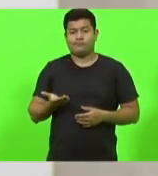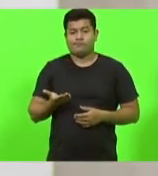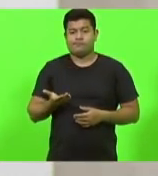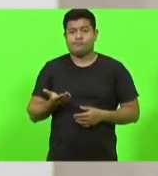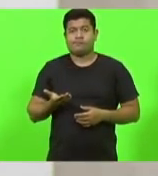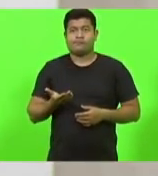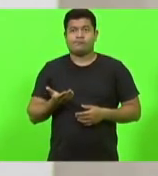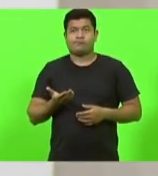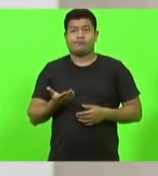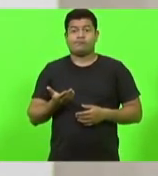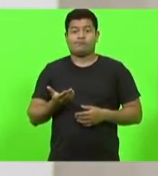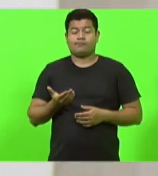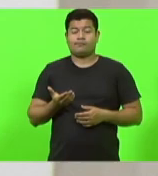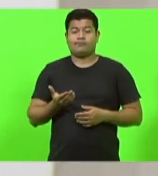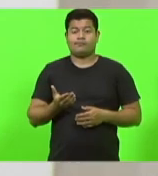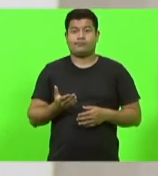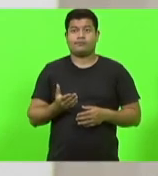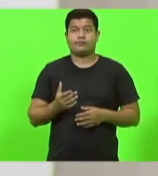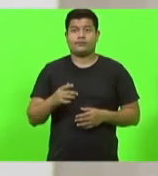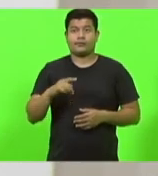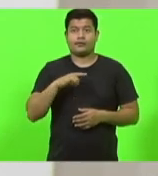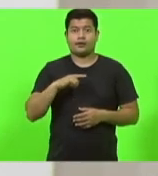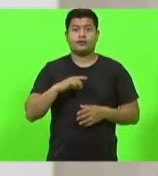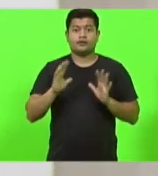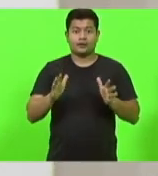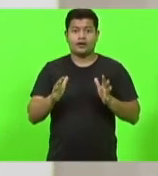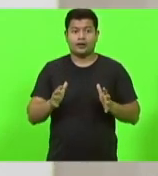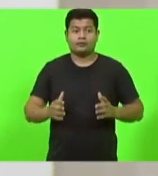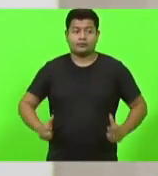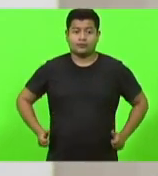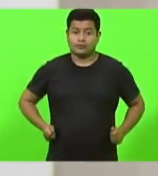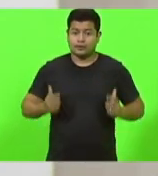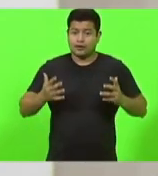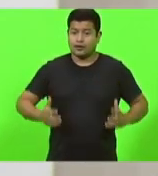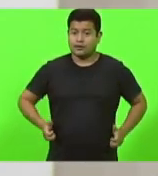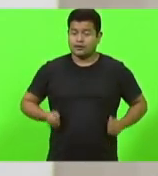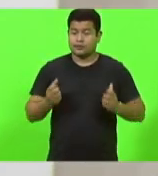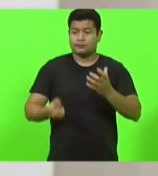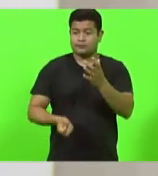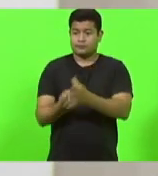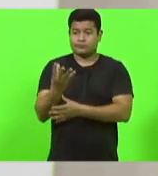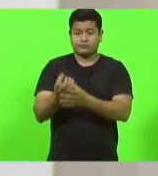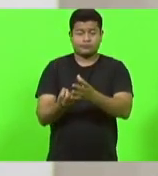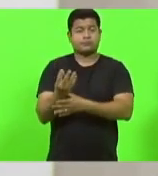além do custo de produção ser muito alto,